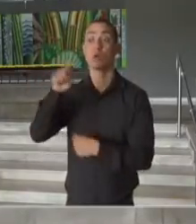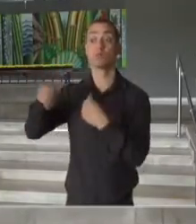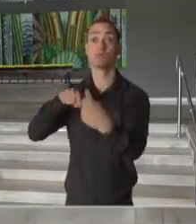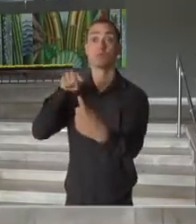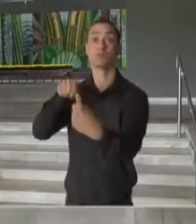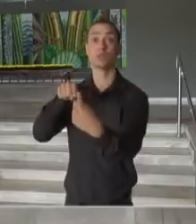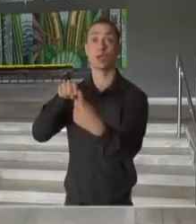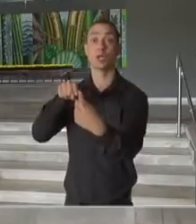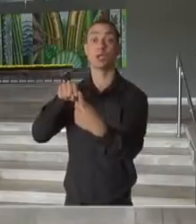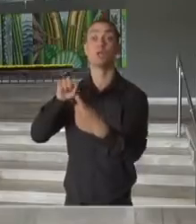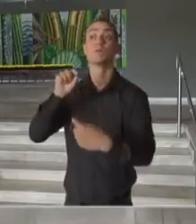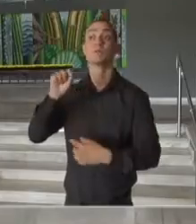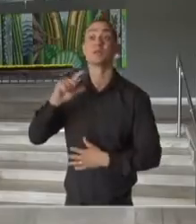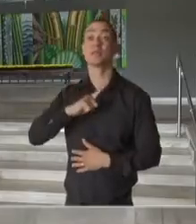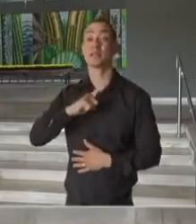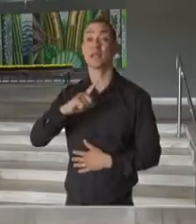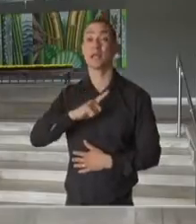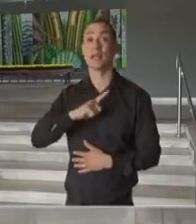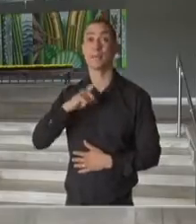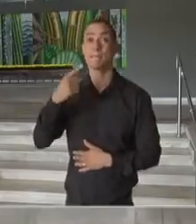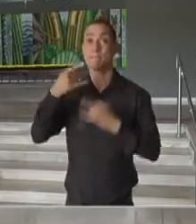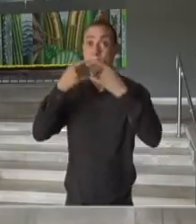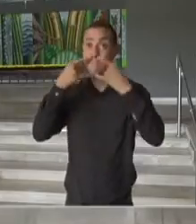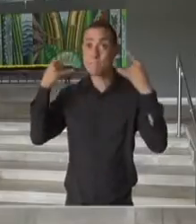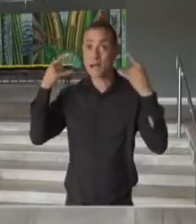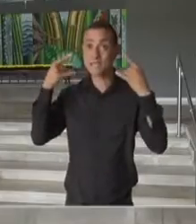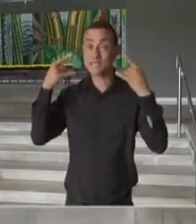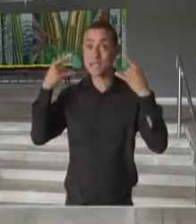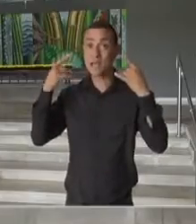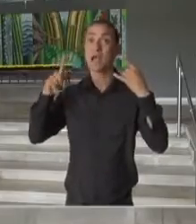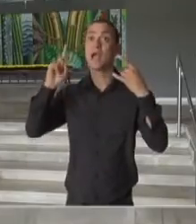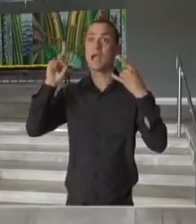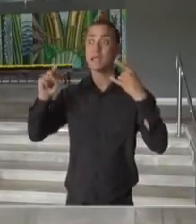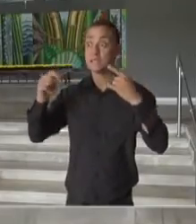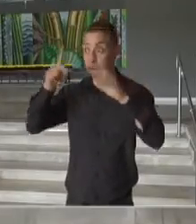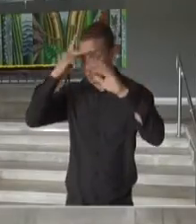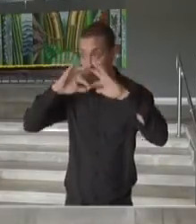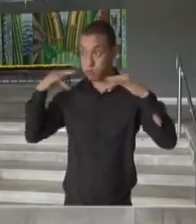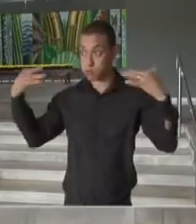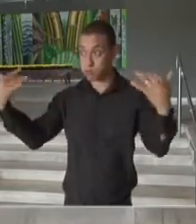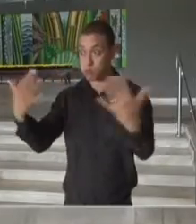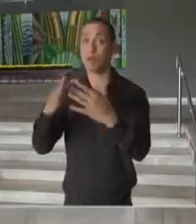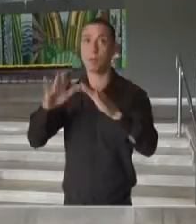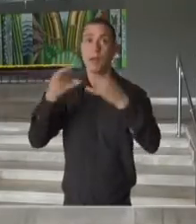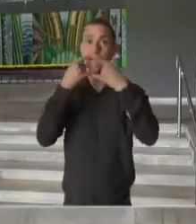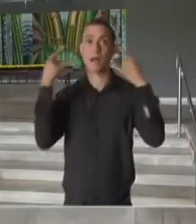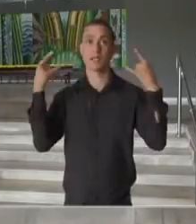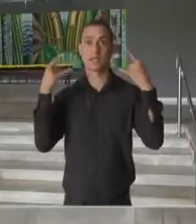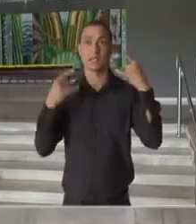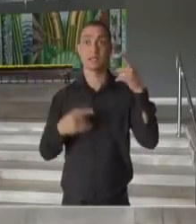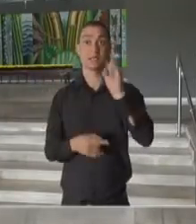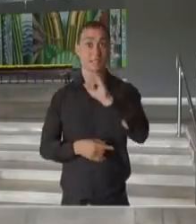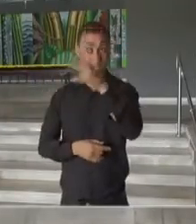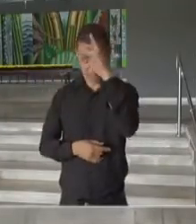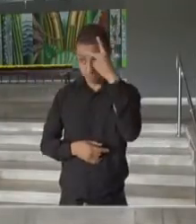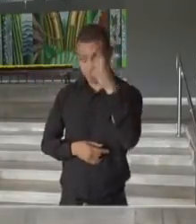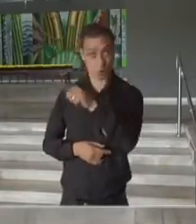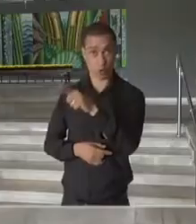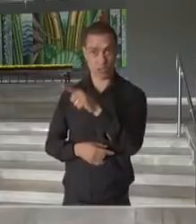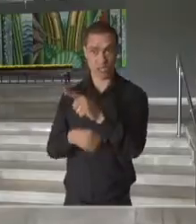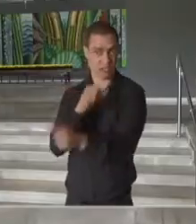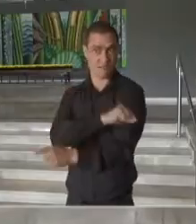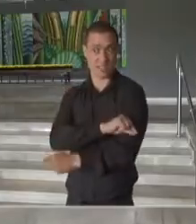de ter o uso de máscara como uma obrigação aquelas pessoas que não estiverem completamente